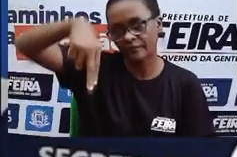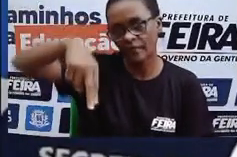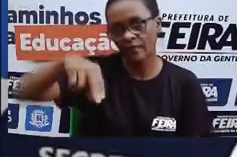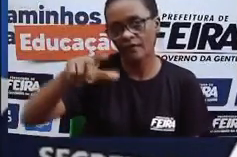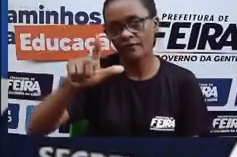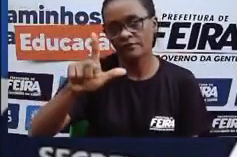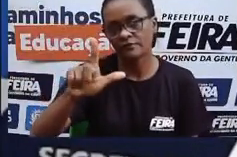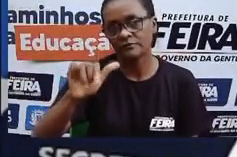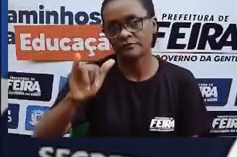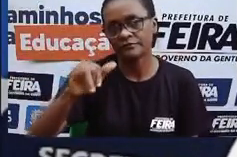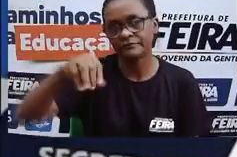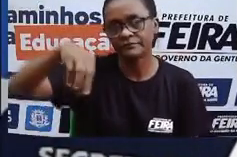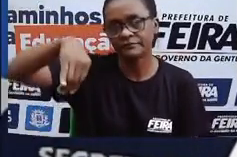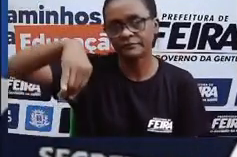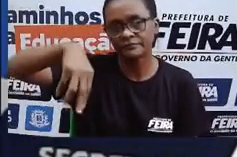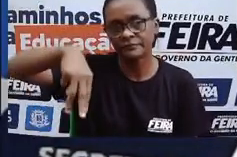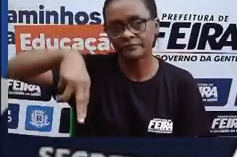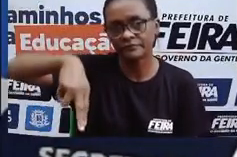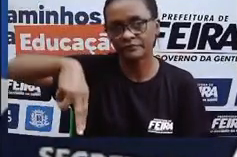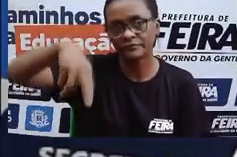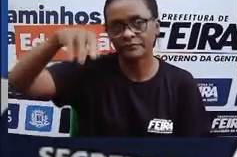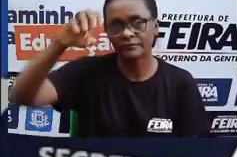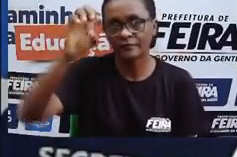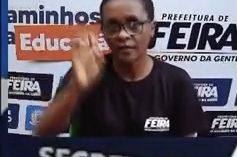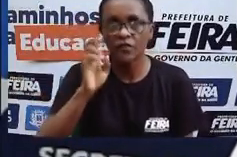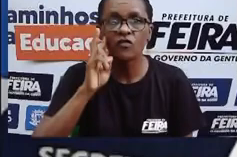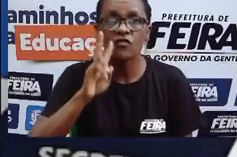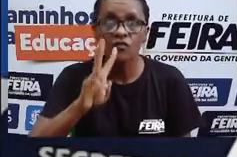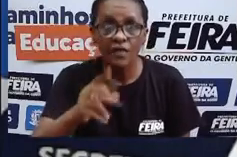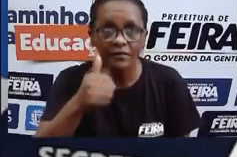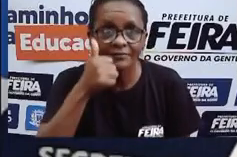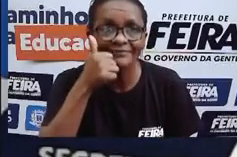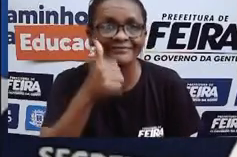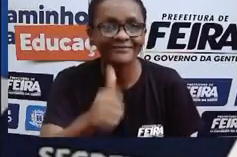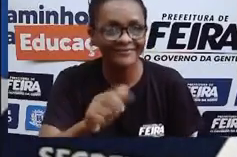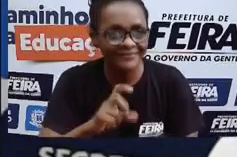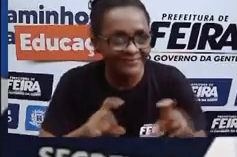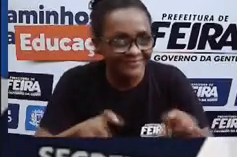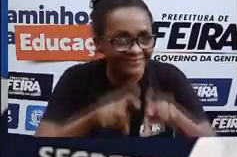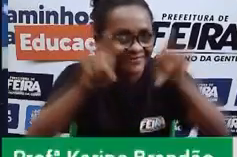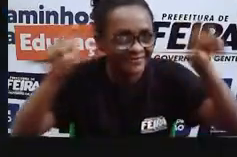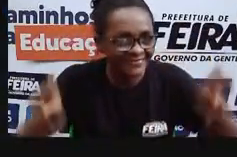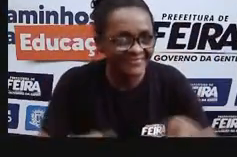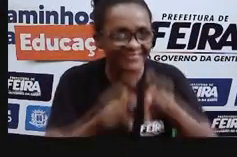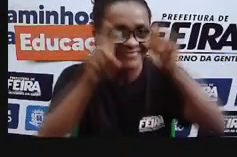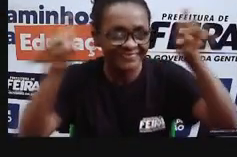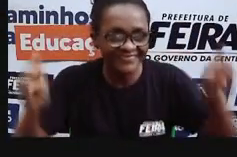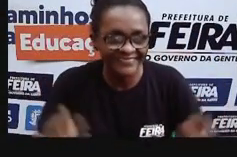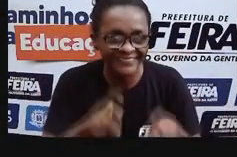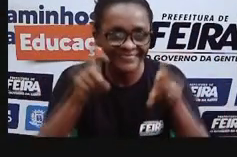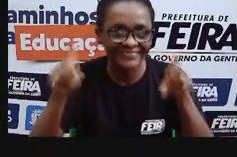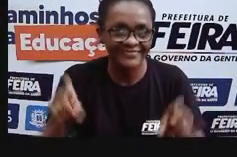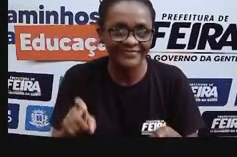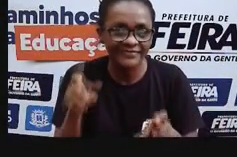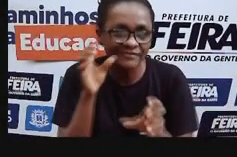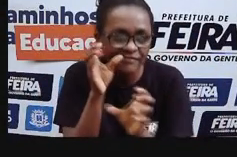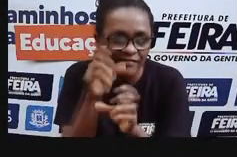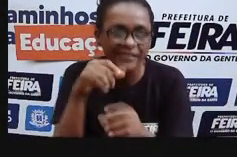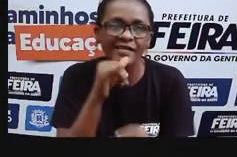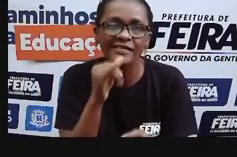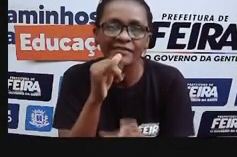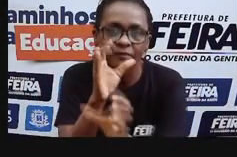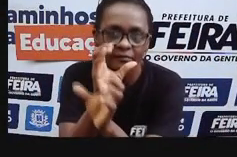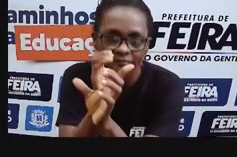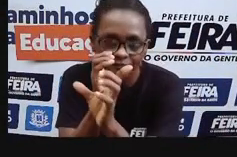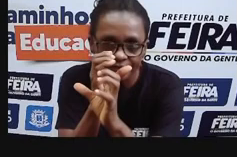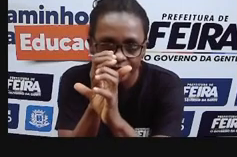para que vocês possam observar esse microscópio virtual. Então, a gente está